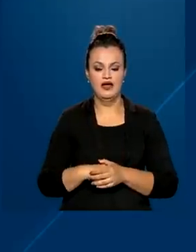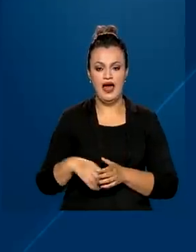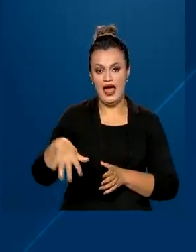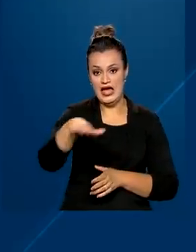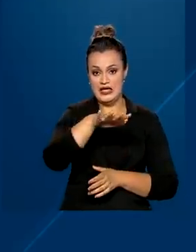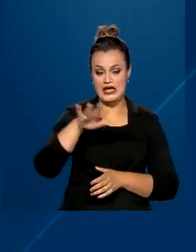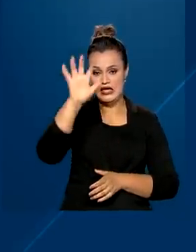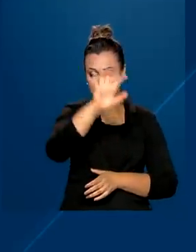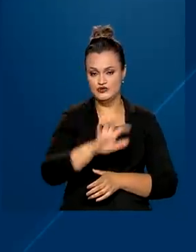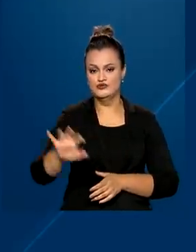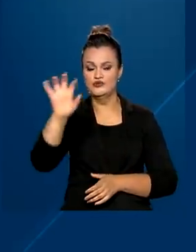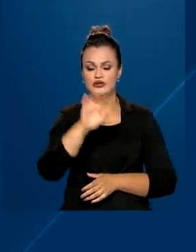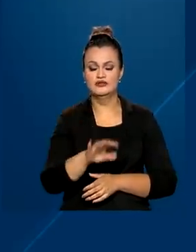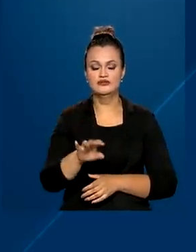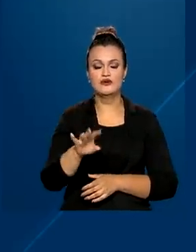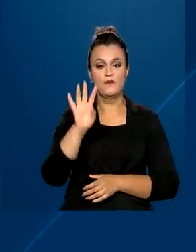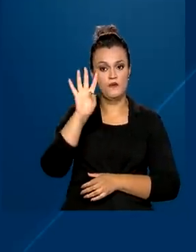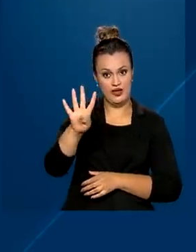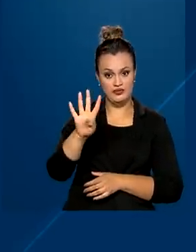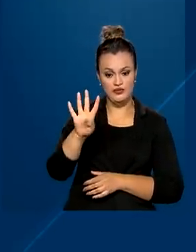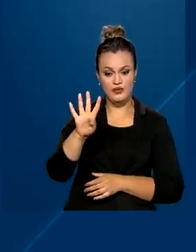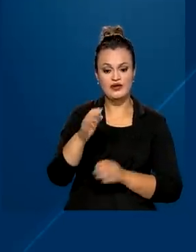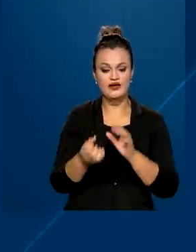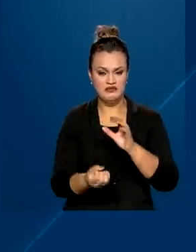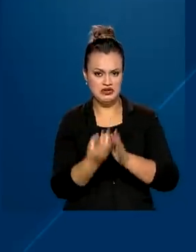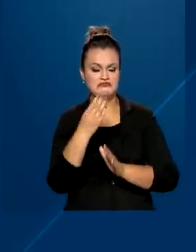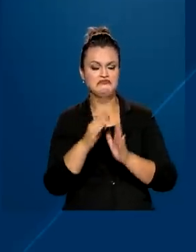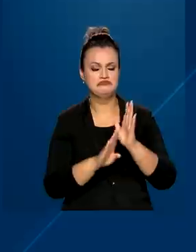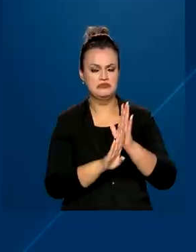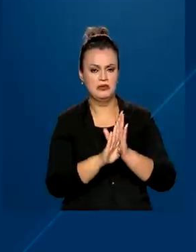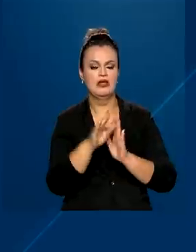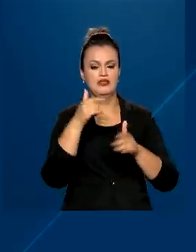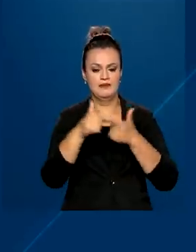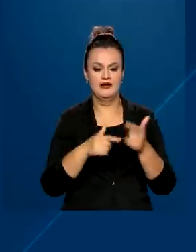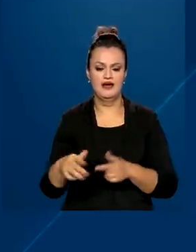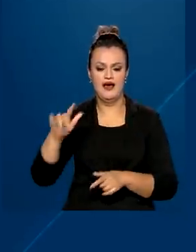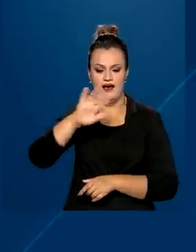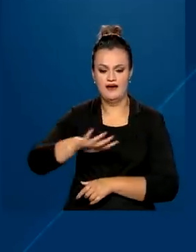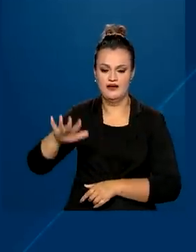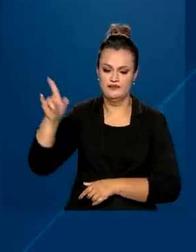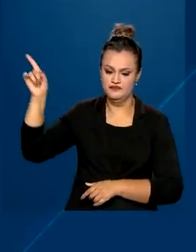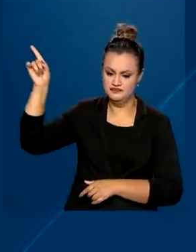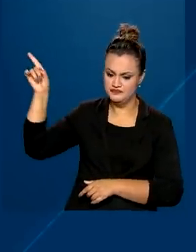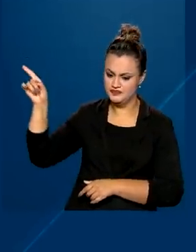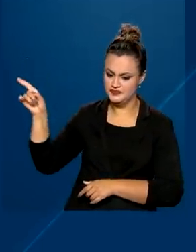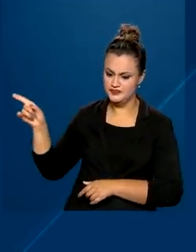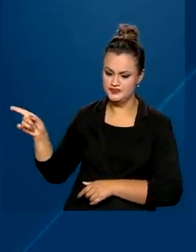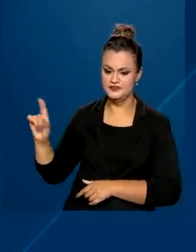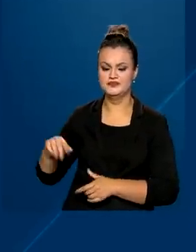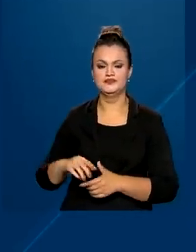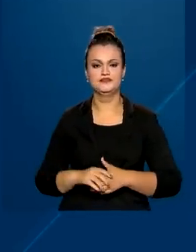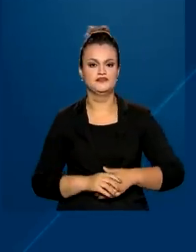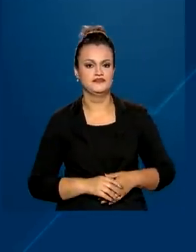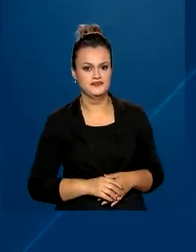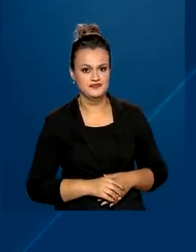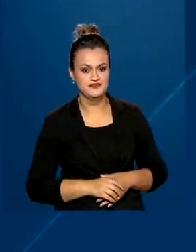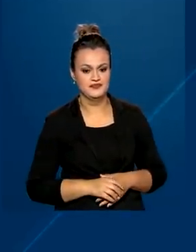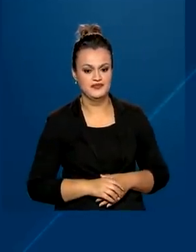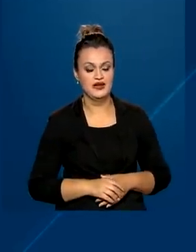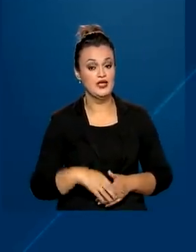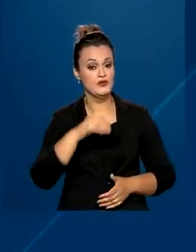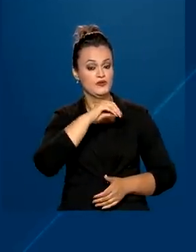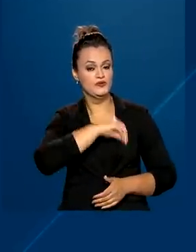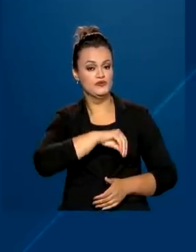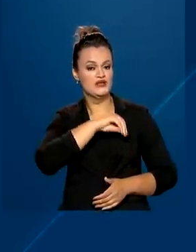regiões do país registraram crescimento na geração de emprego em março, sudeste, sul, centro-oeste e norte. E o